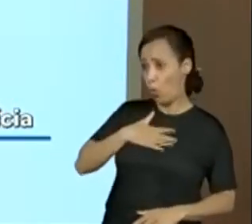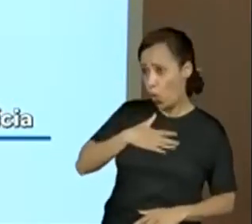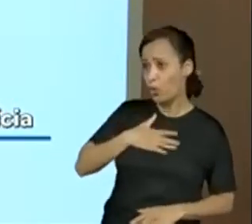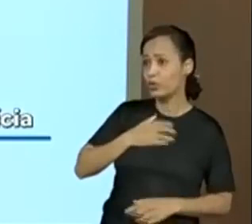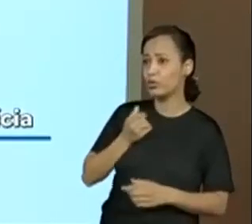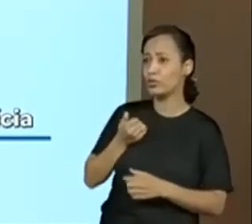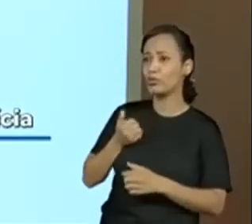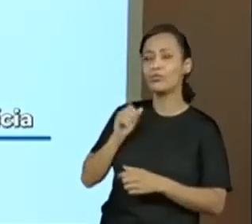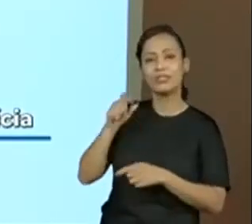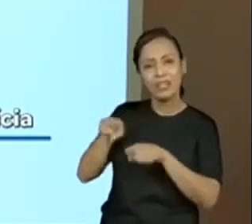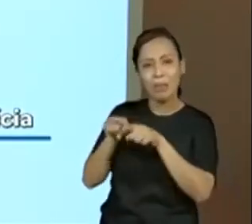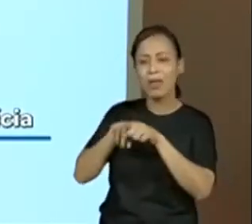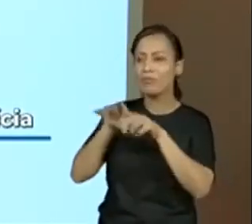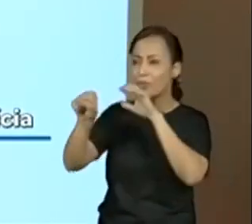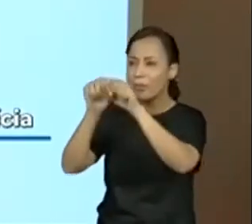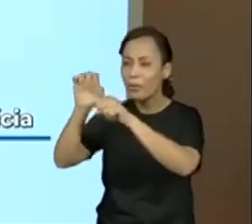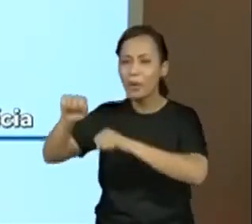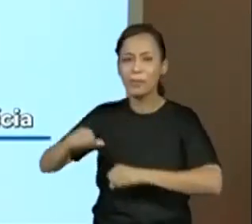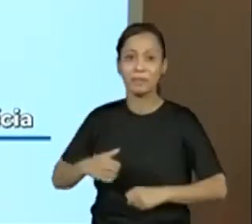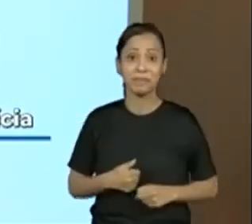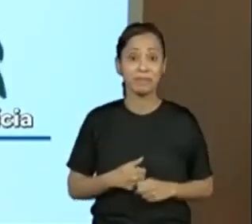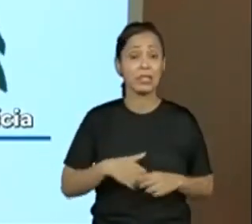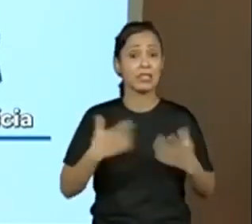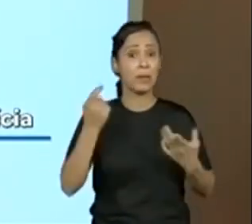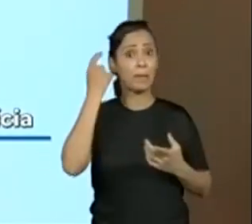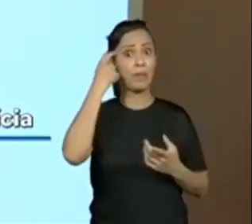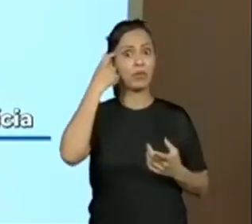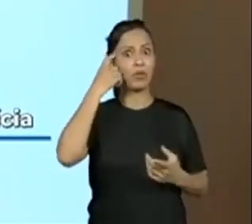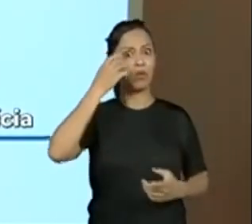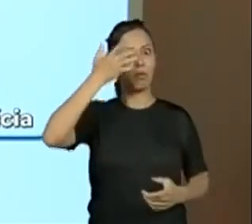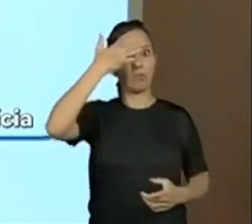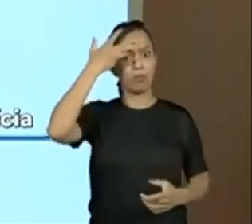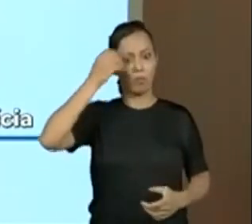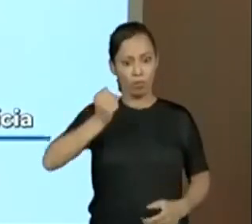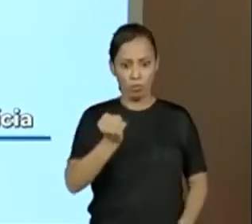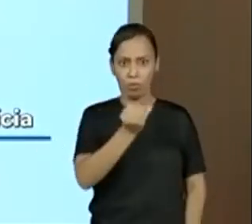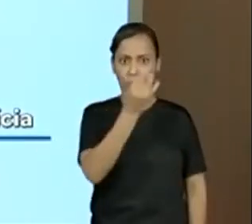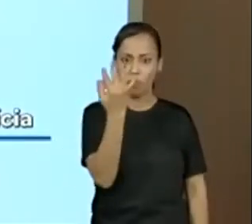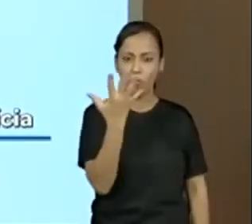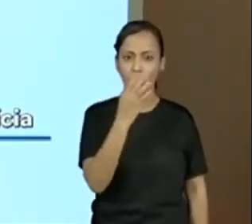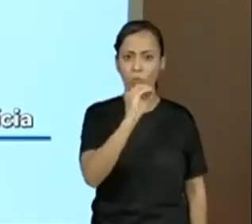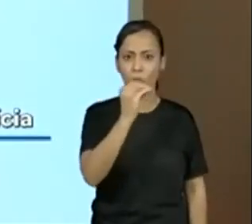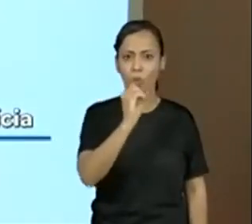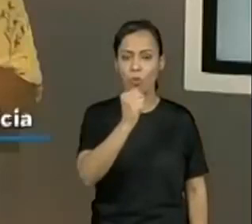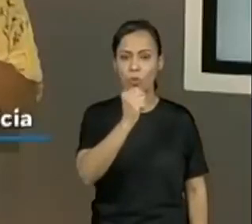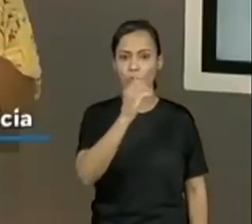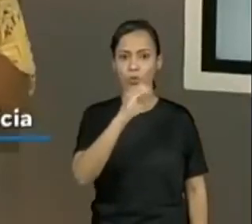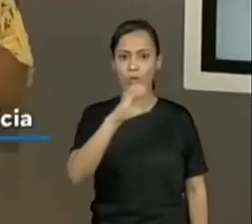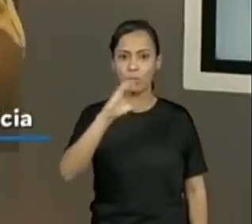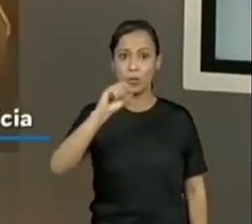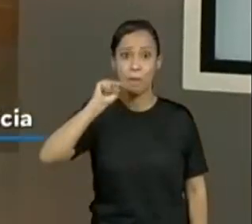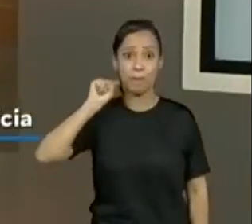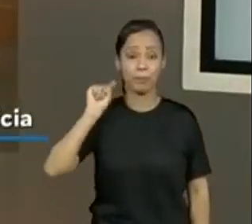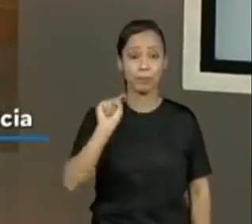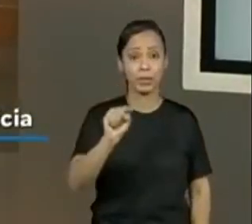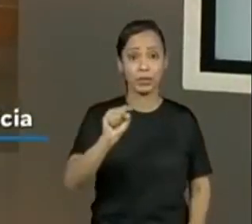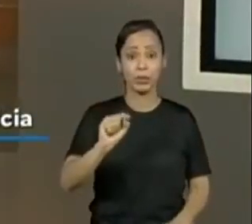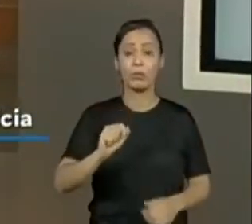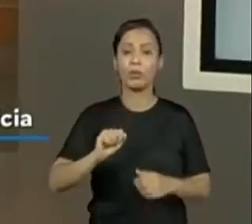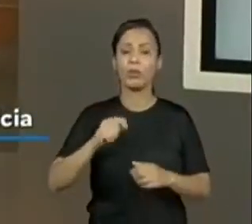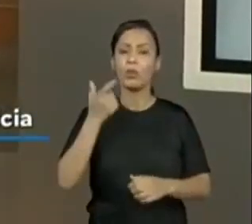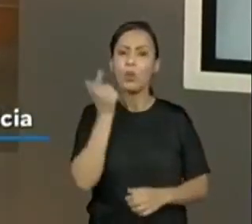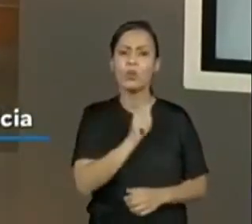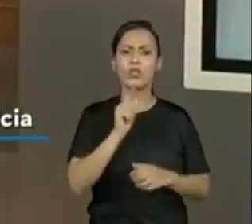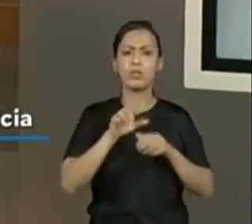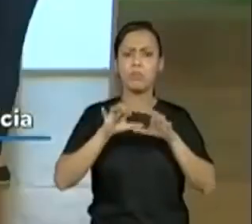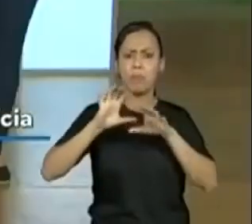800 mil pessoas passaram a seguir esse garoto de 12 anos aí, em alguma rede social. Eu também, eu vejo assim que